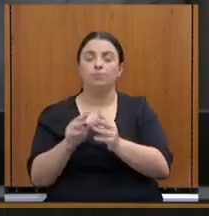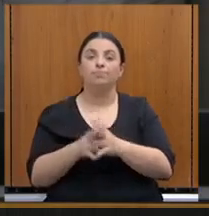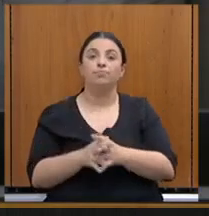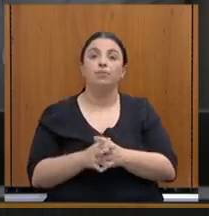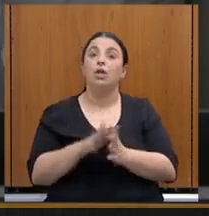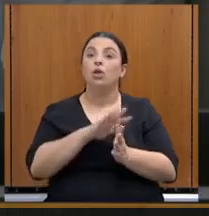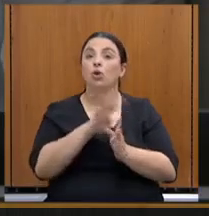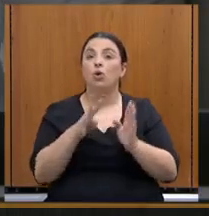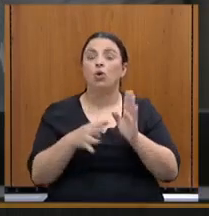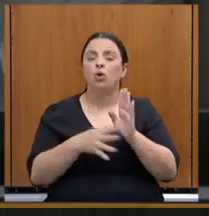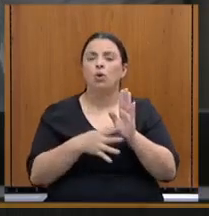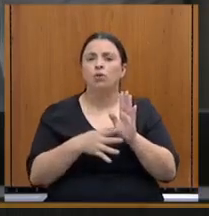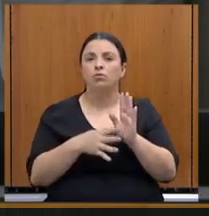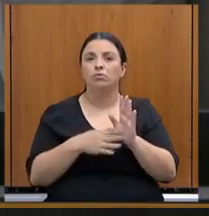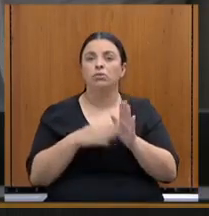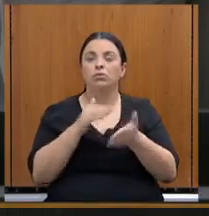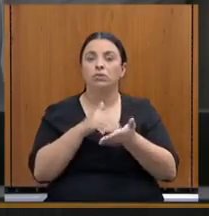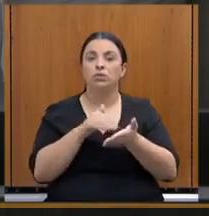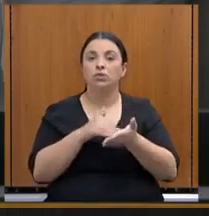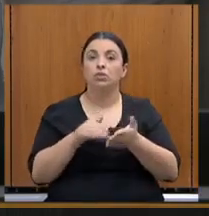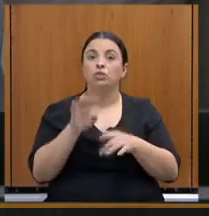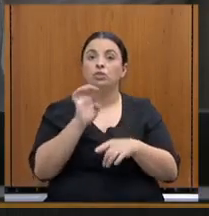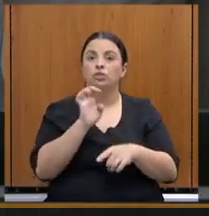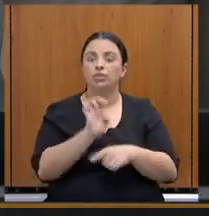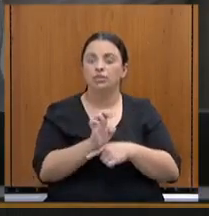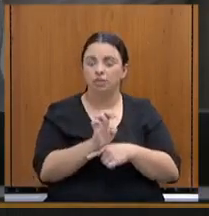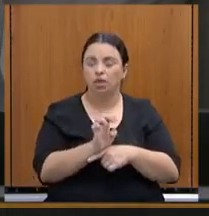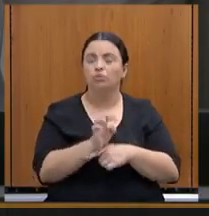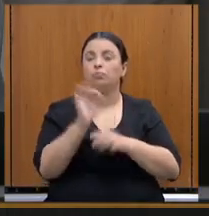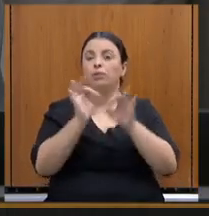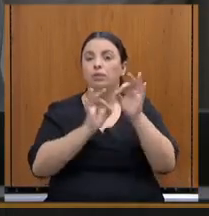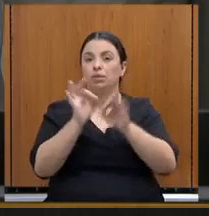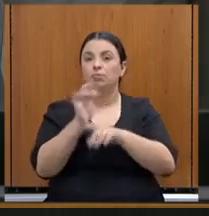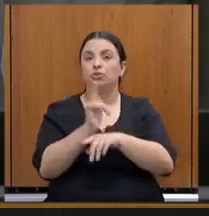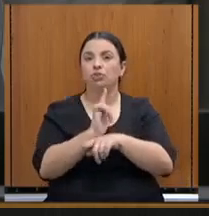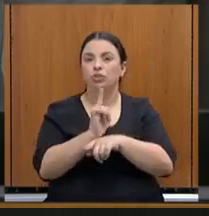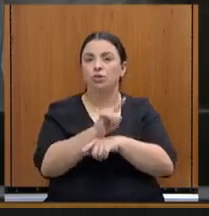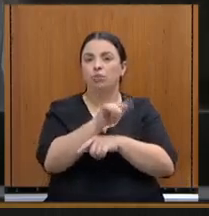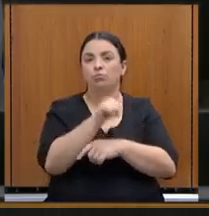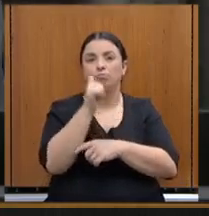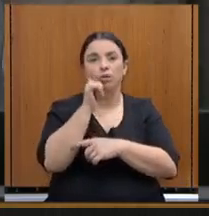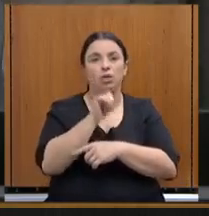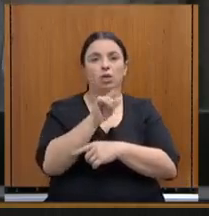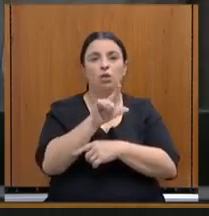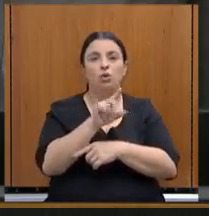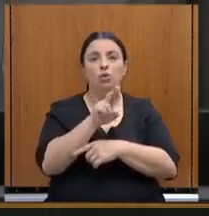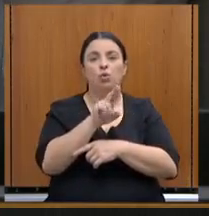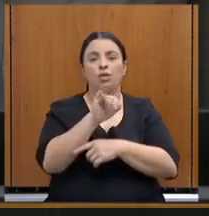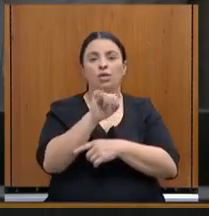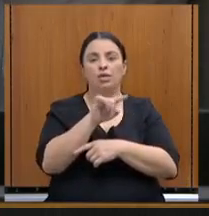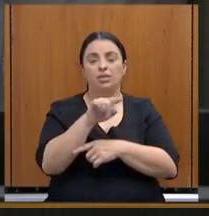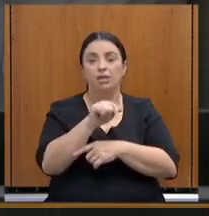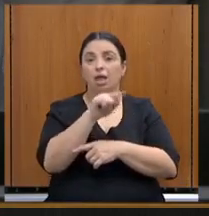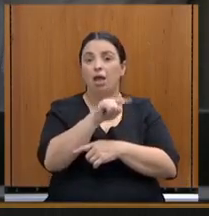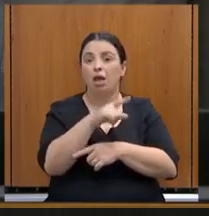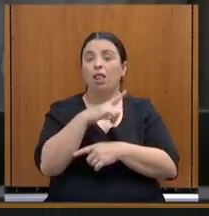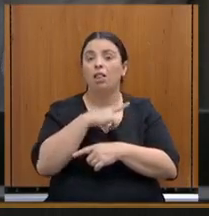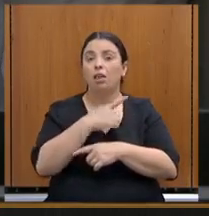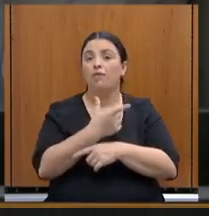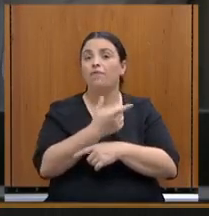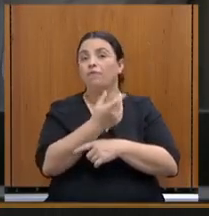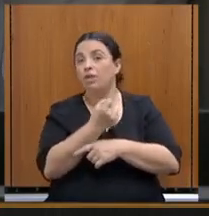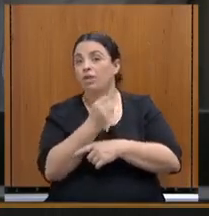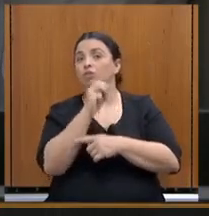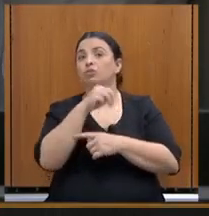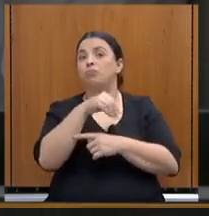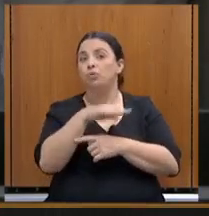de Planejamento e Gestão, Excelentíssima Senhora Luísa Barreto, disporá de até 20 minutos para sua